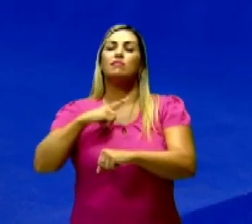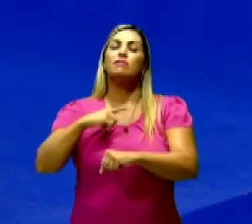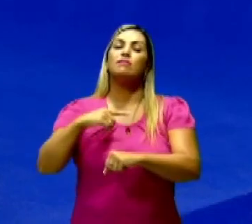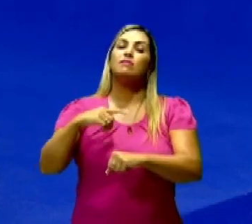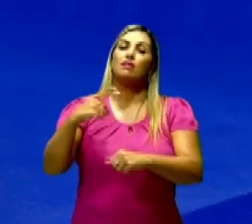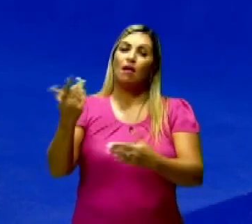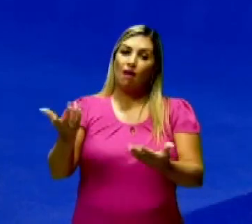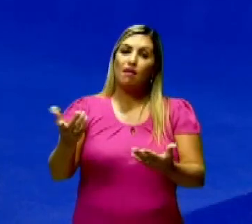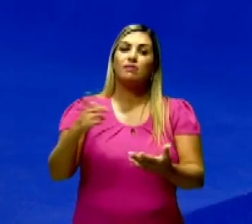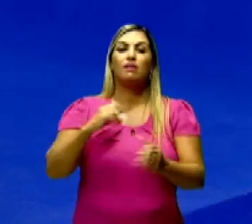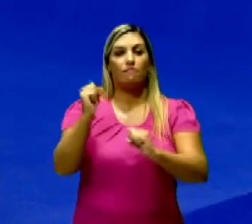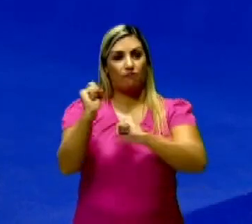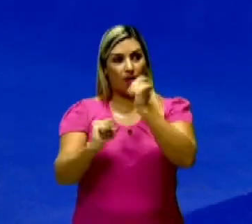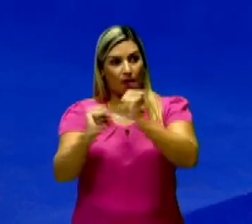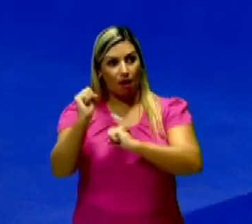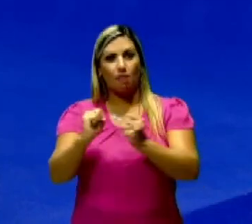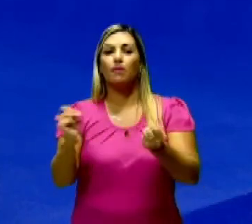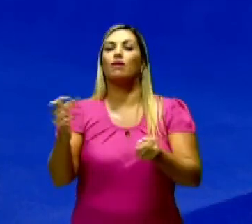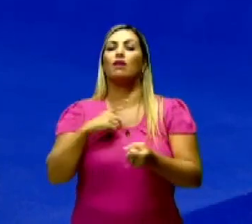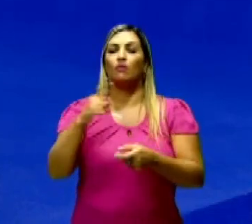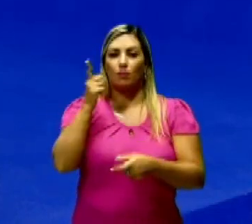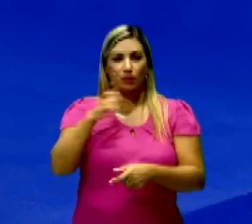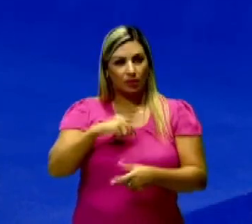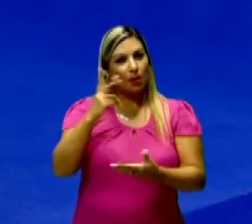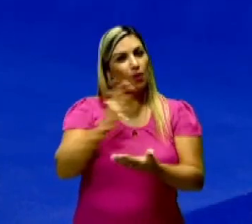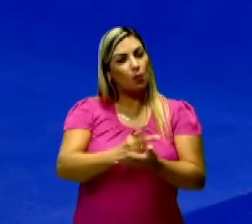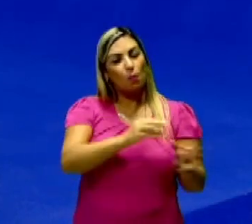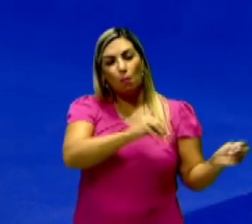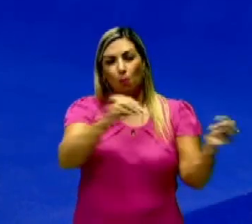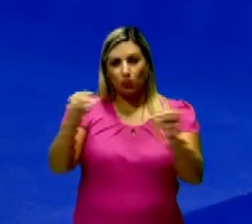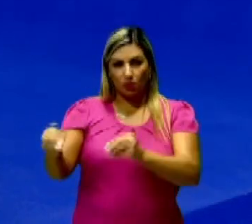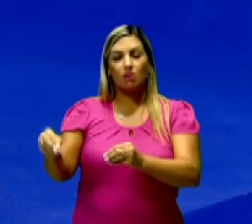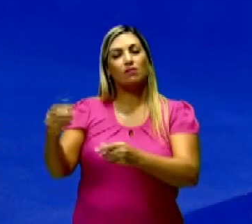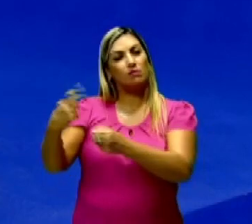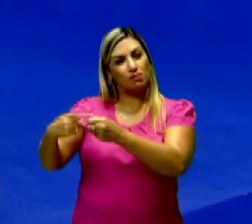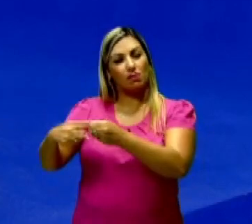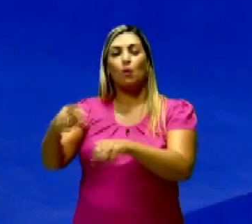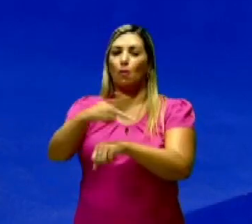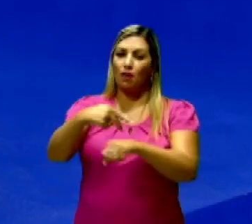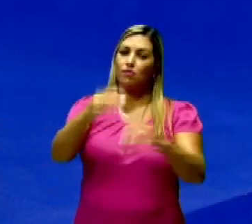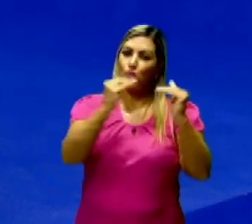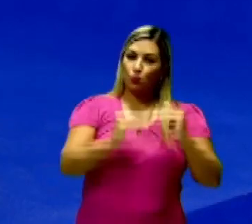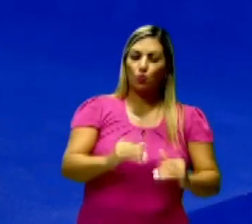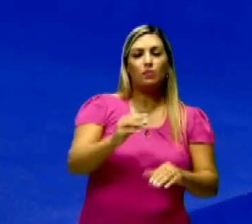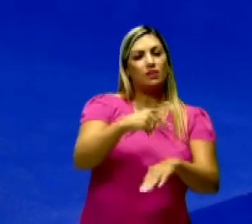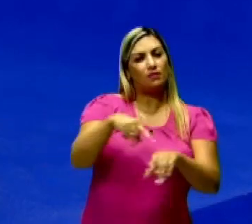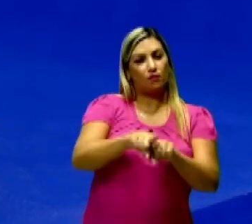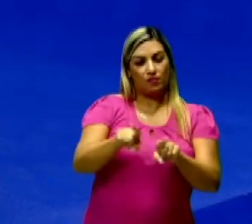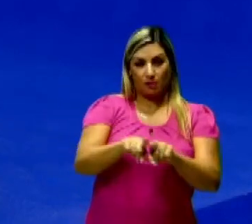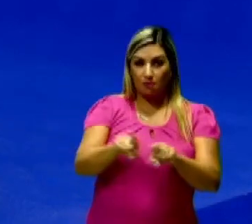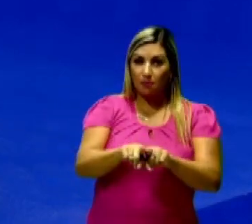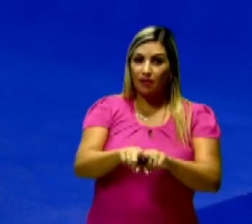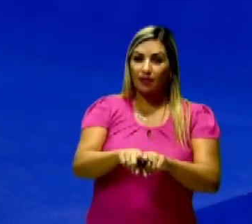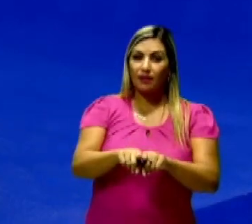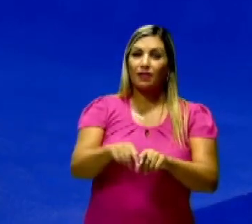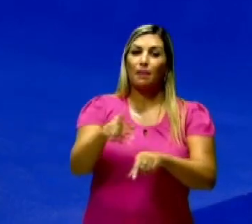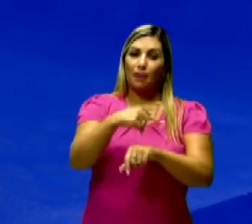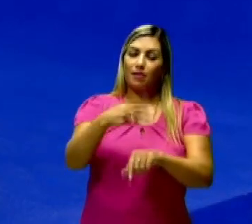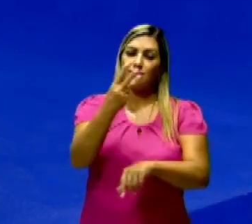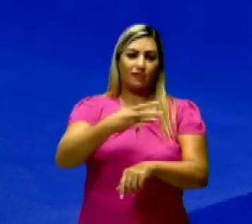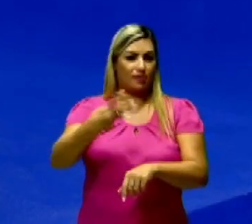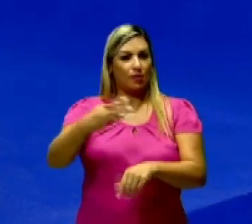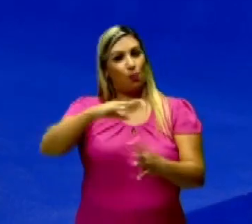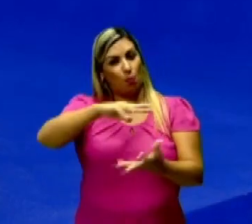mecanização do campo, a gente vai ter um êxodo rural também nos países subdesenvolvidos. Então, país do